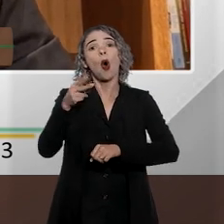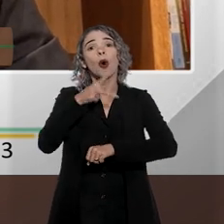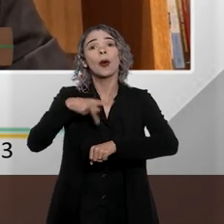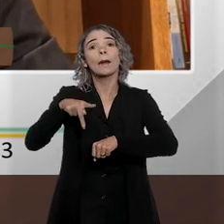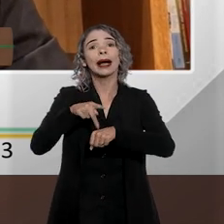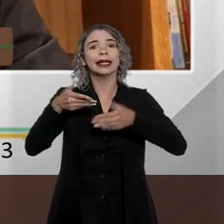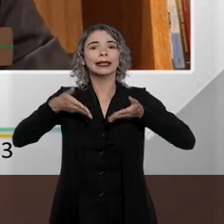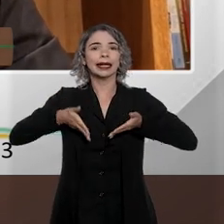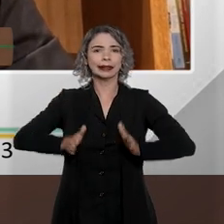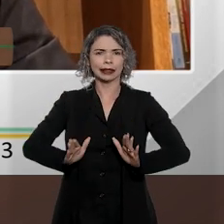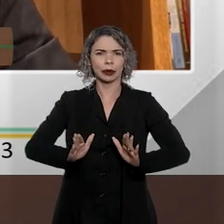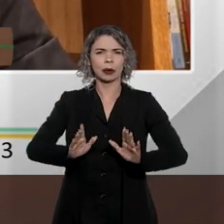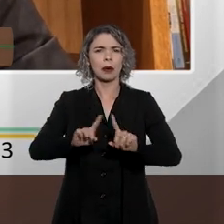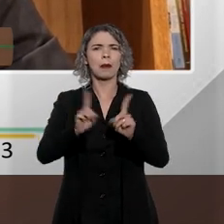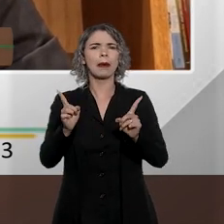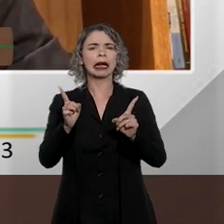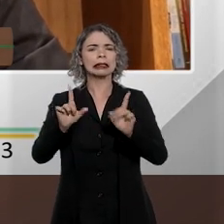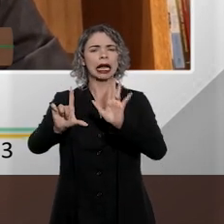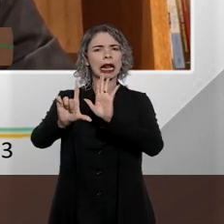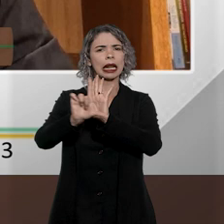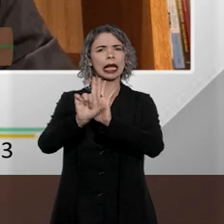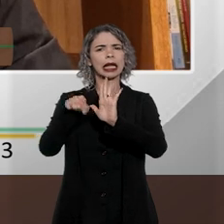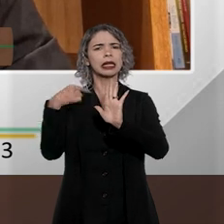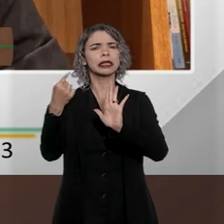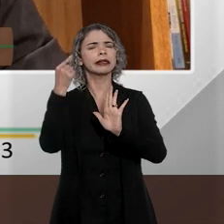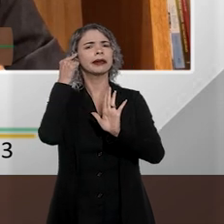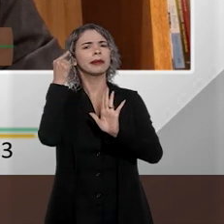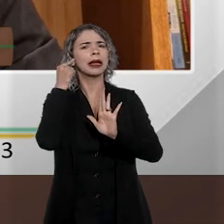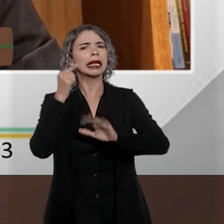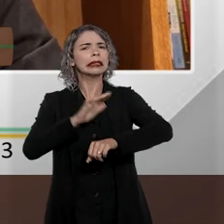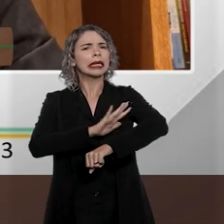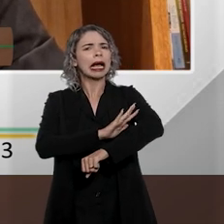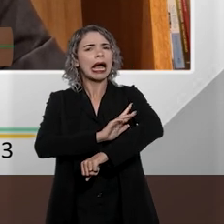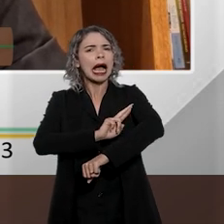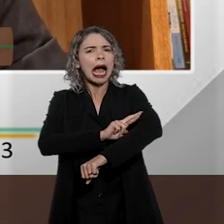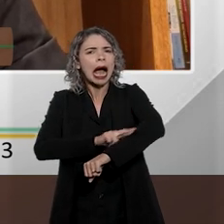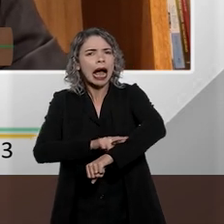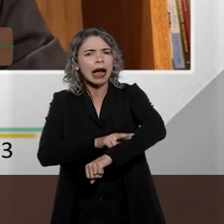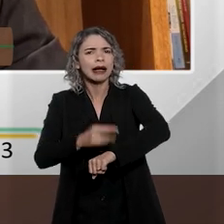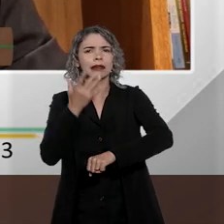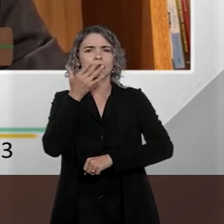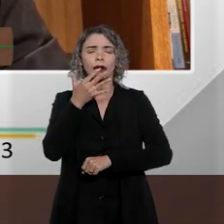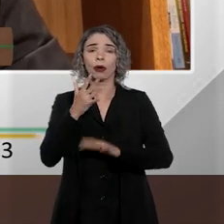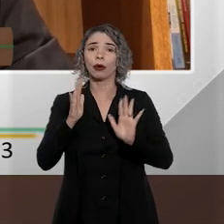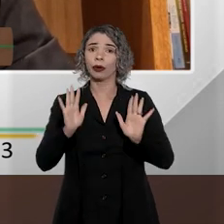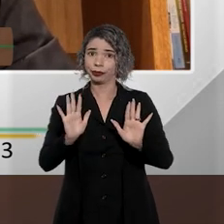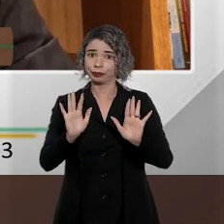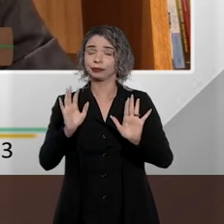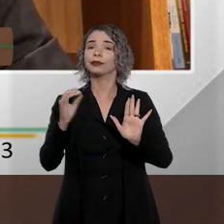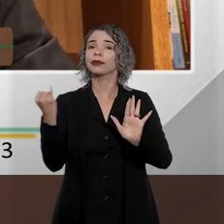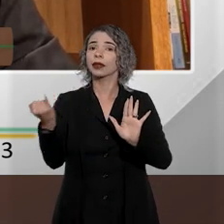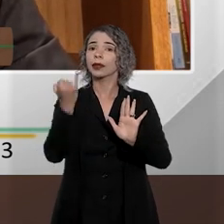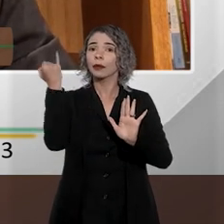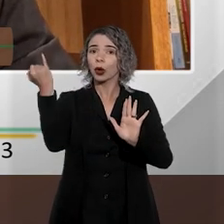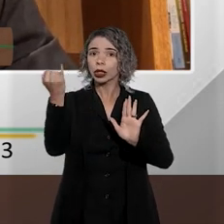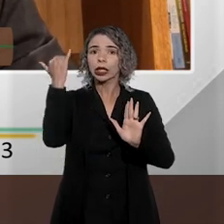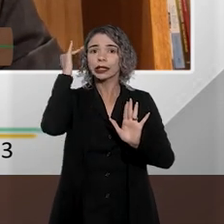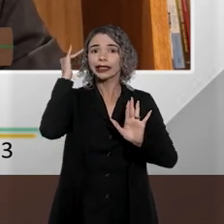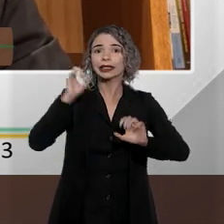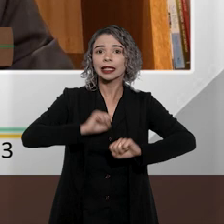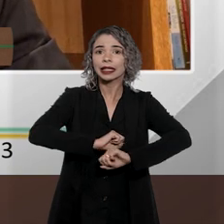E o que seria, para nossa legislação, a ideia de raça, cor, etnia? Aqui é muito importante a gente compreender